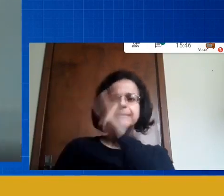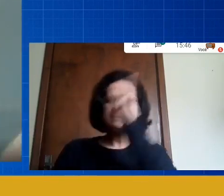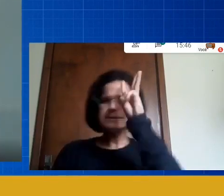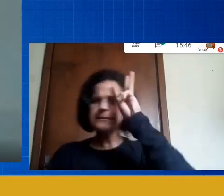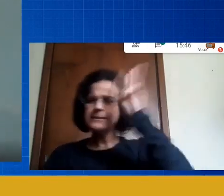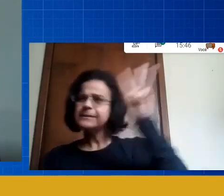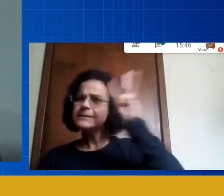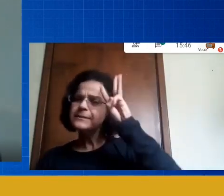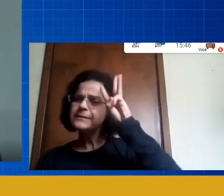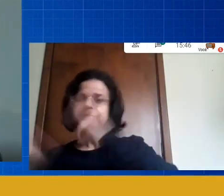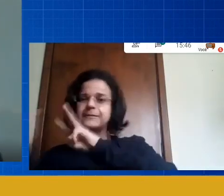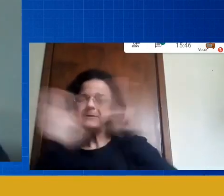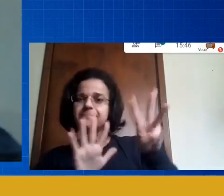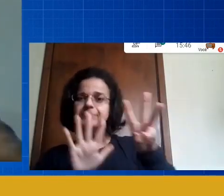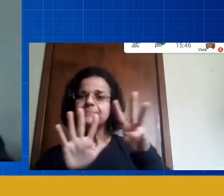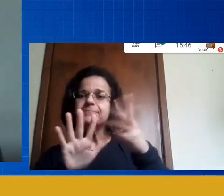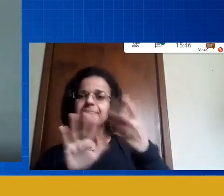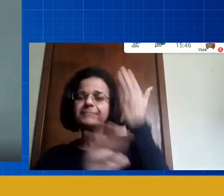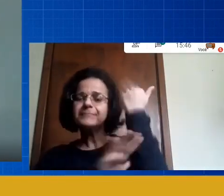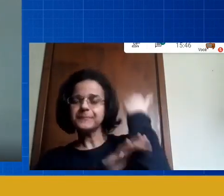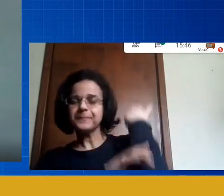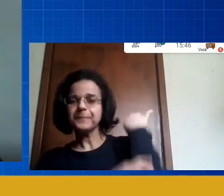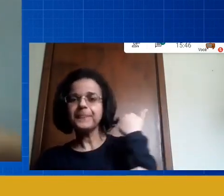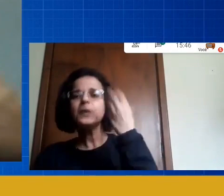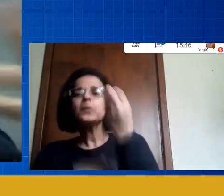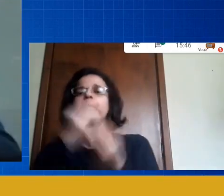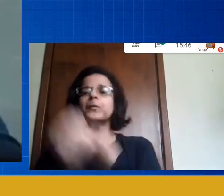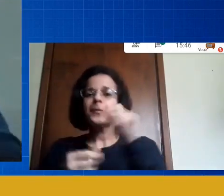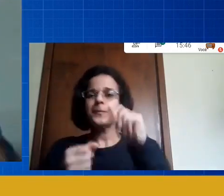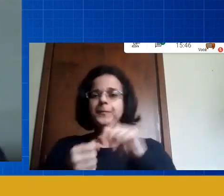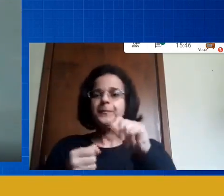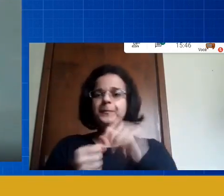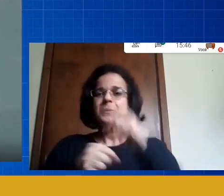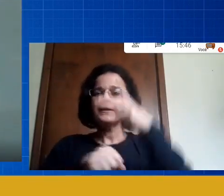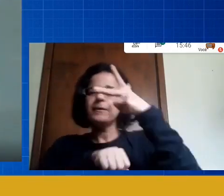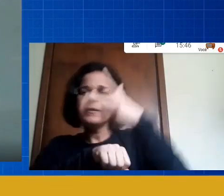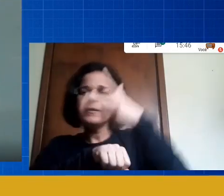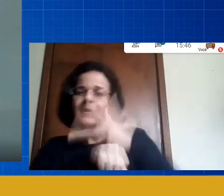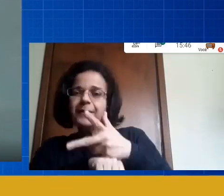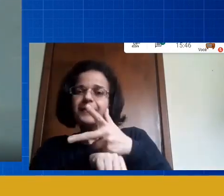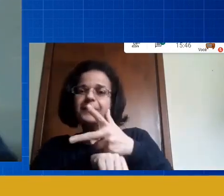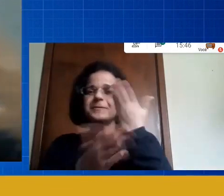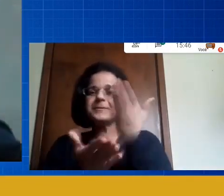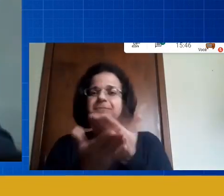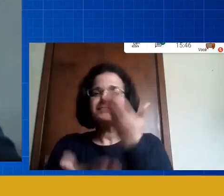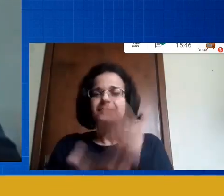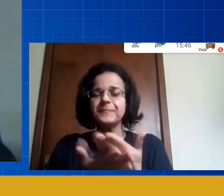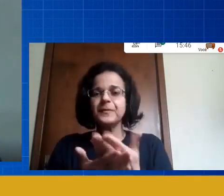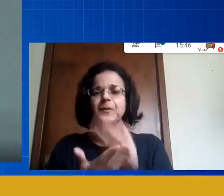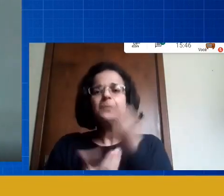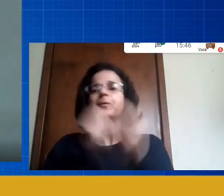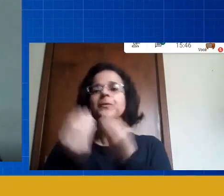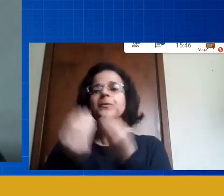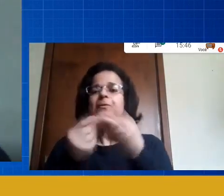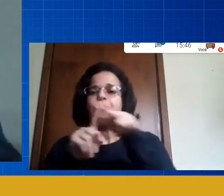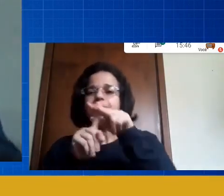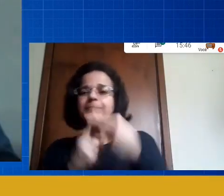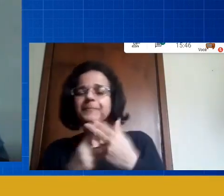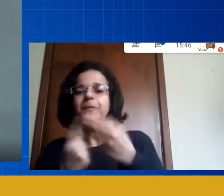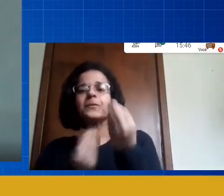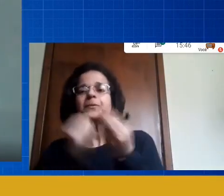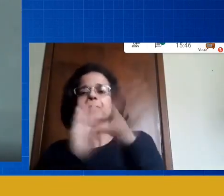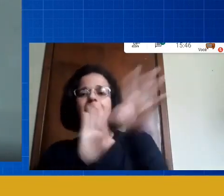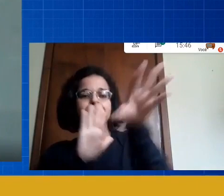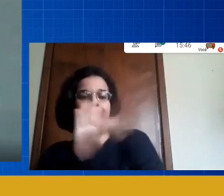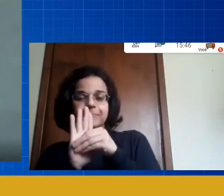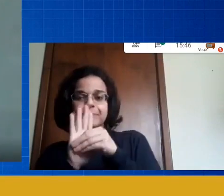construir as videoaulas quais as ferramentas quais as técnicas né como é que eu gravo uma música como é que